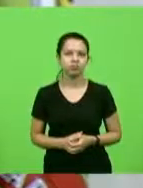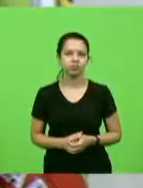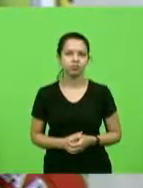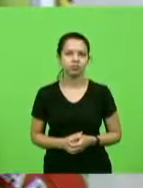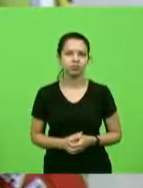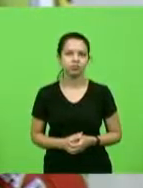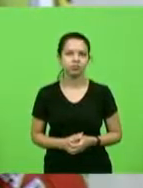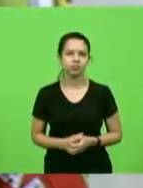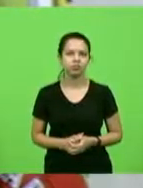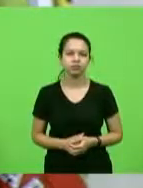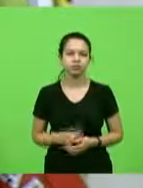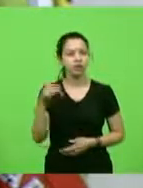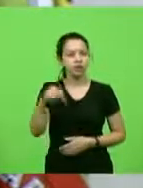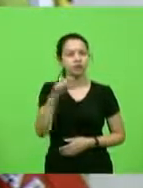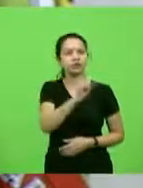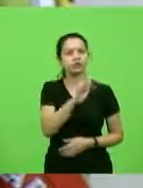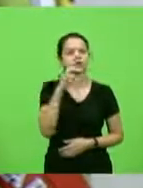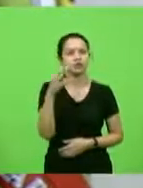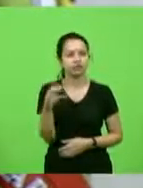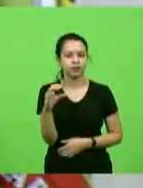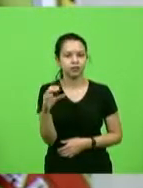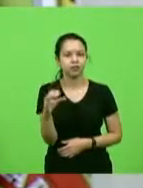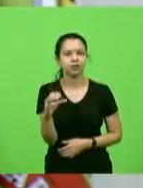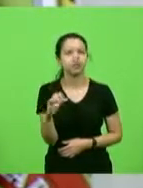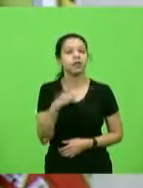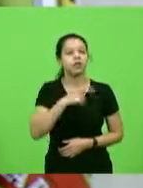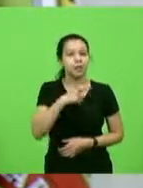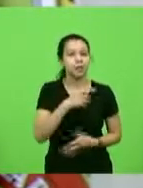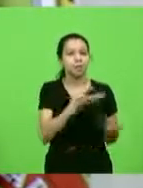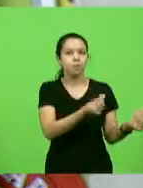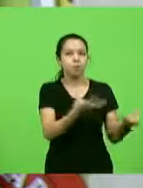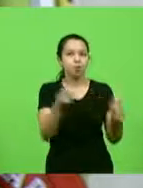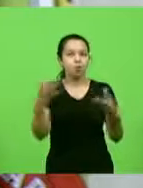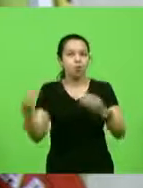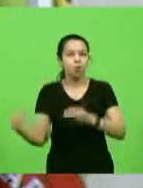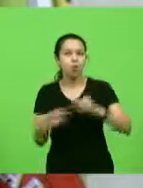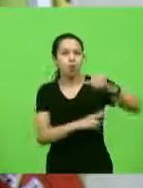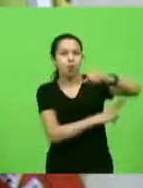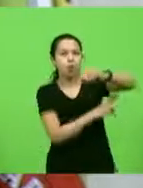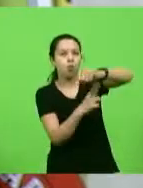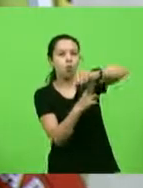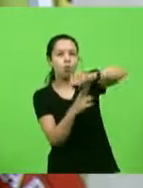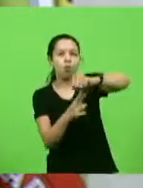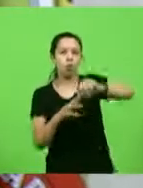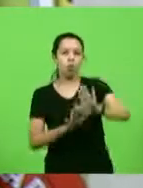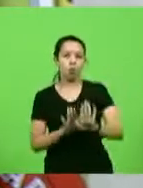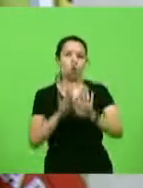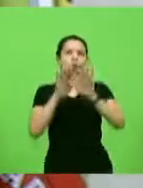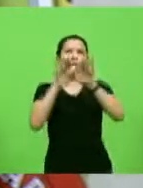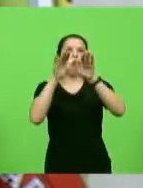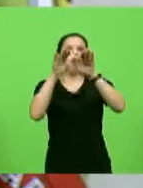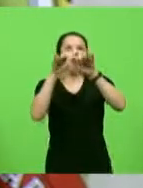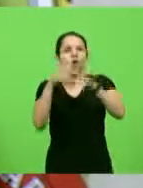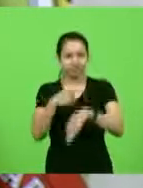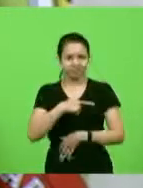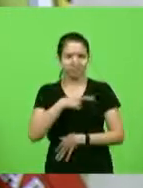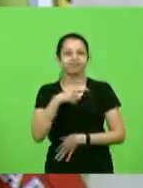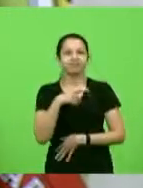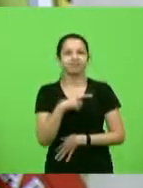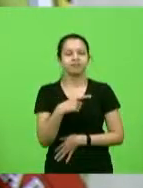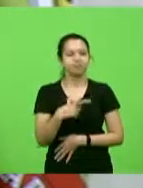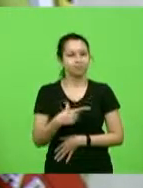Em Santa Catarina, são vários viadutos numa subida de tirar o fôlego. Eu diria que é